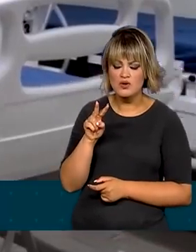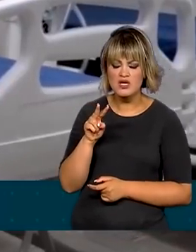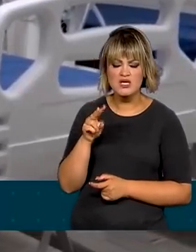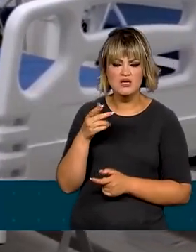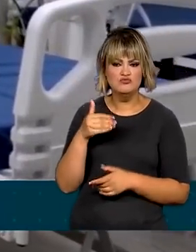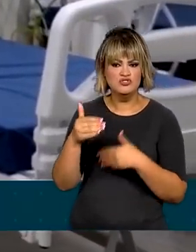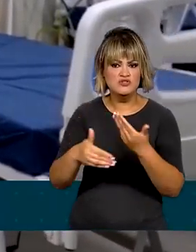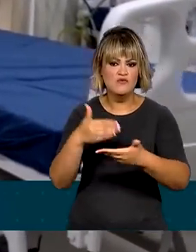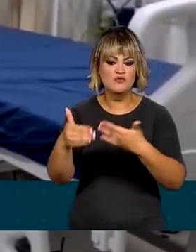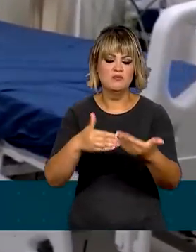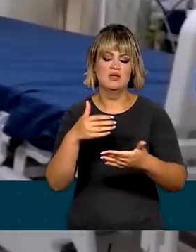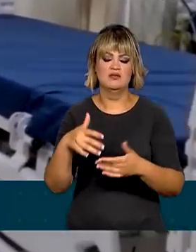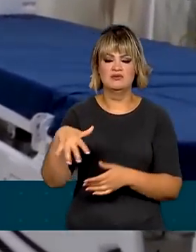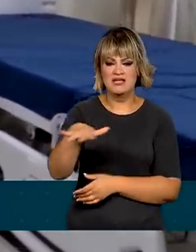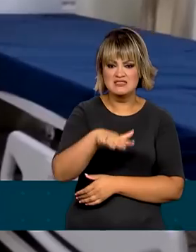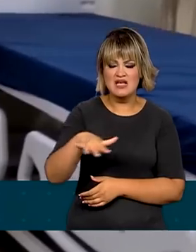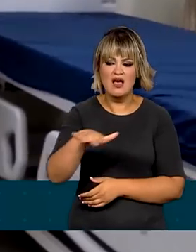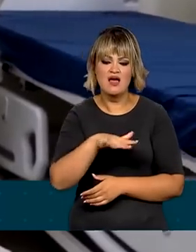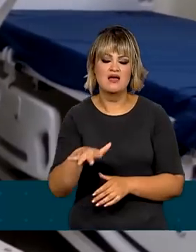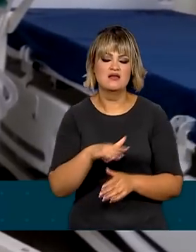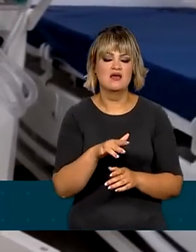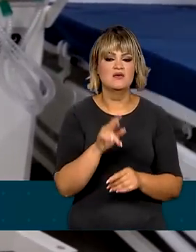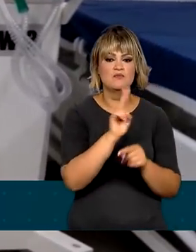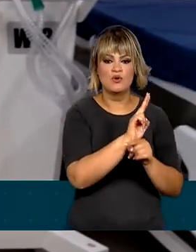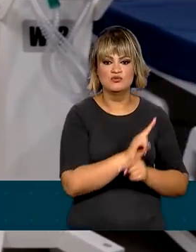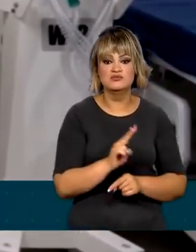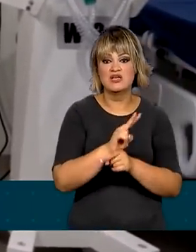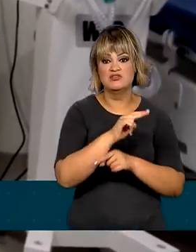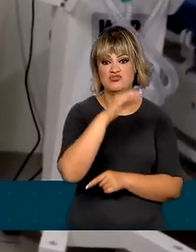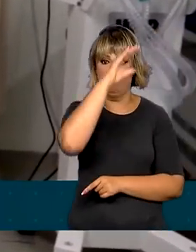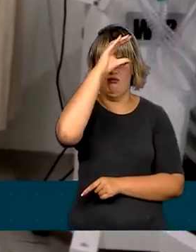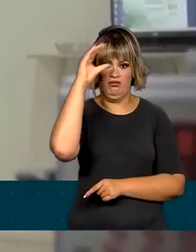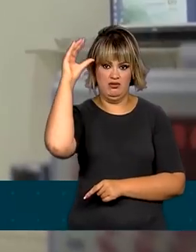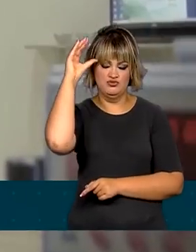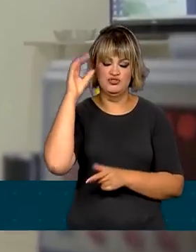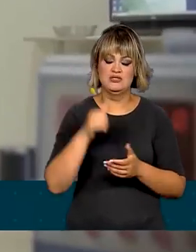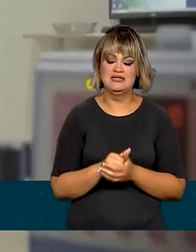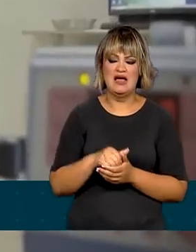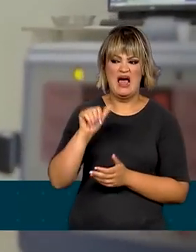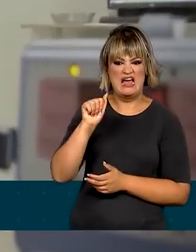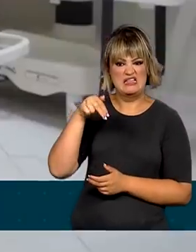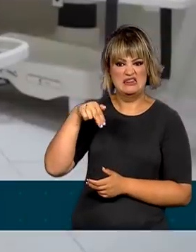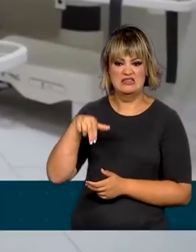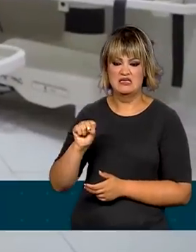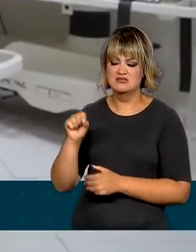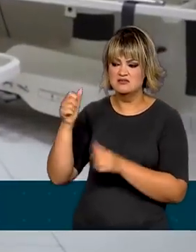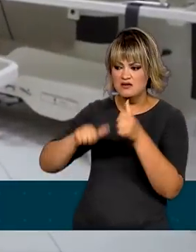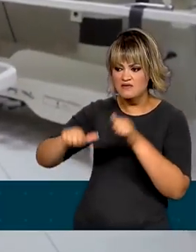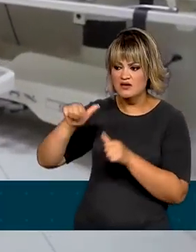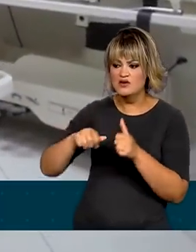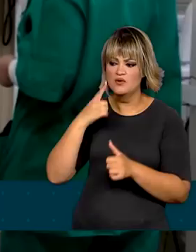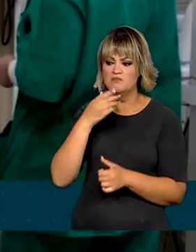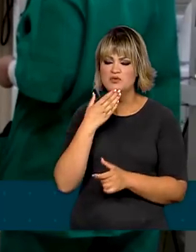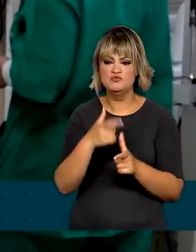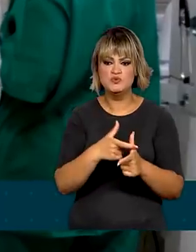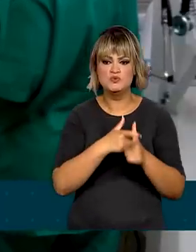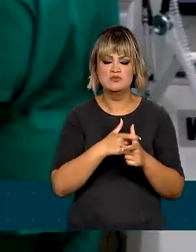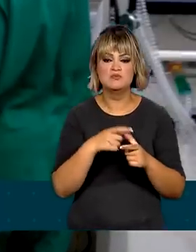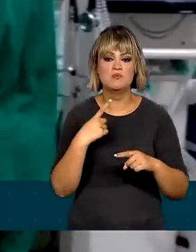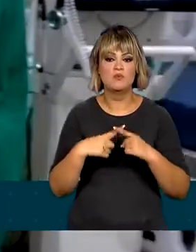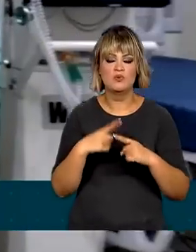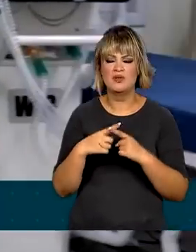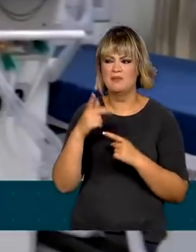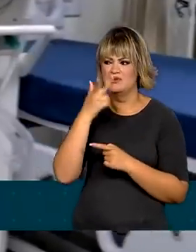acompanha o desempenho do setor e atua na proteção dos consumidores. Segundo a ANS, a suspensão ocorre devido a